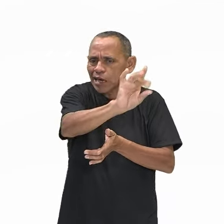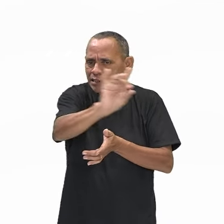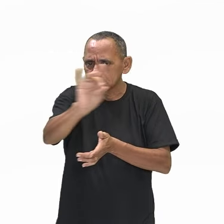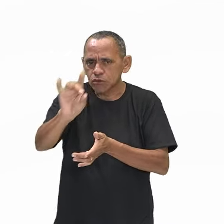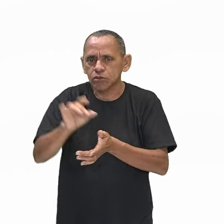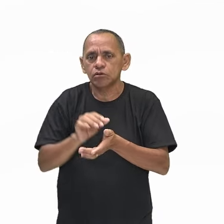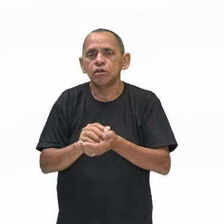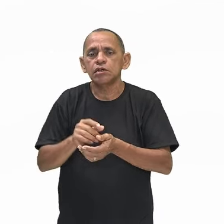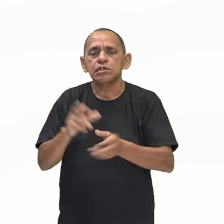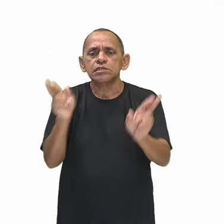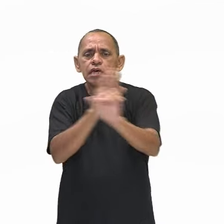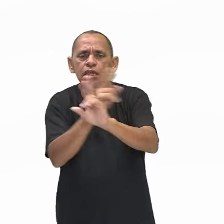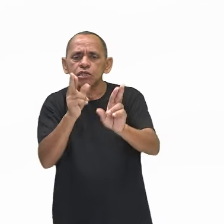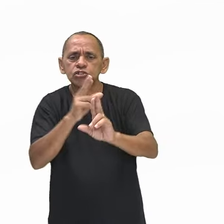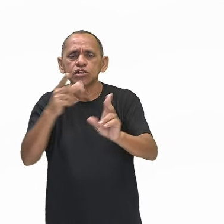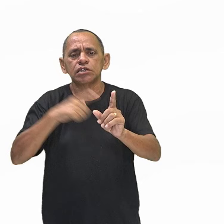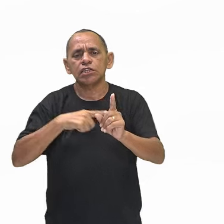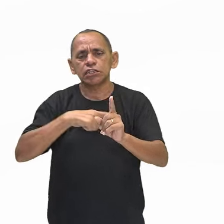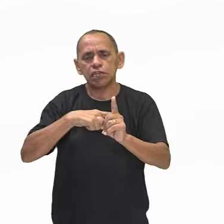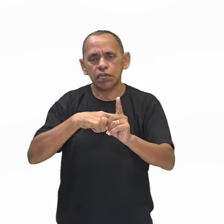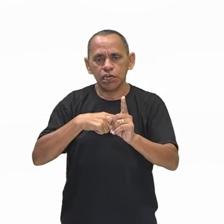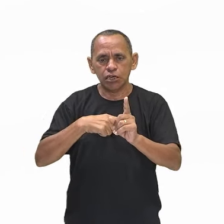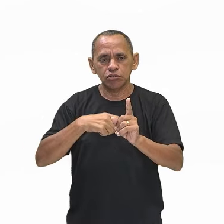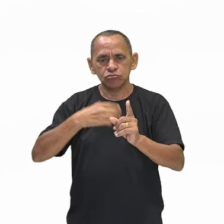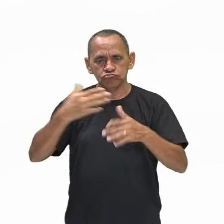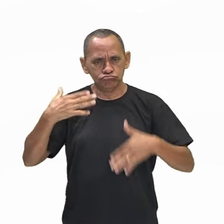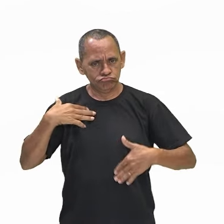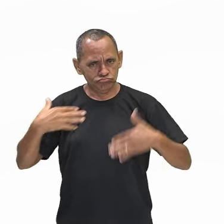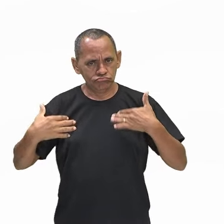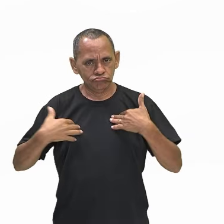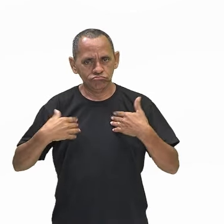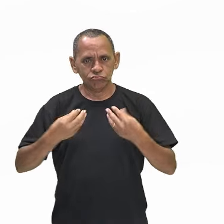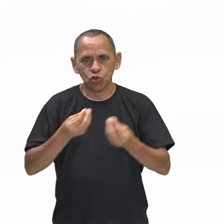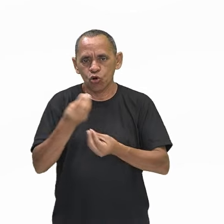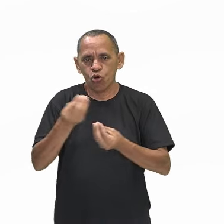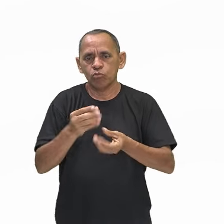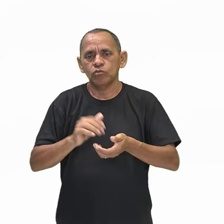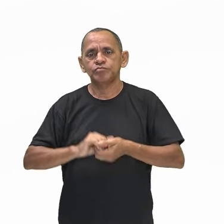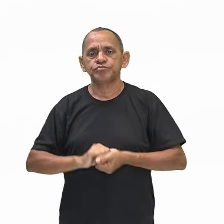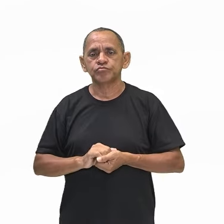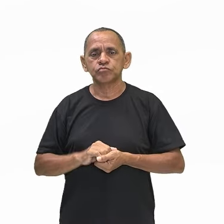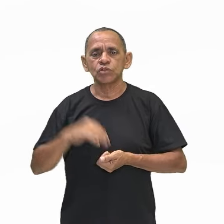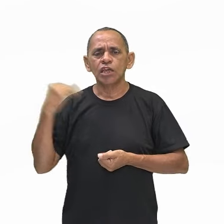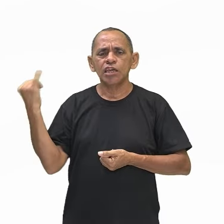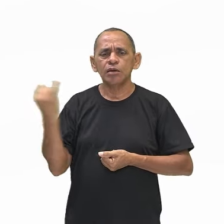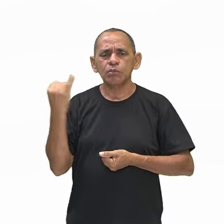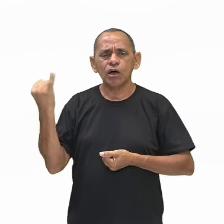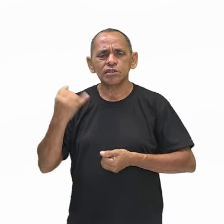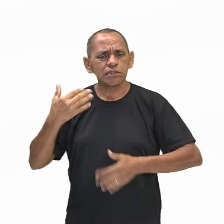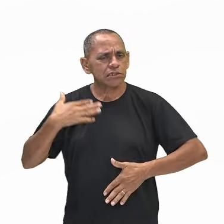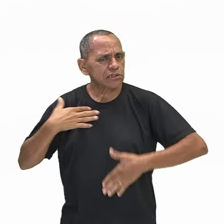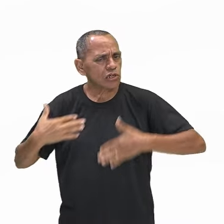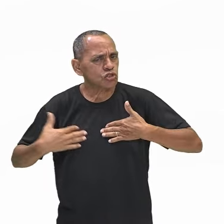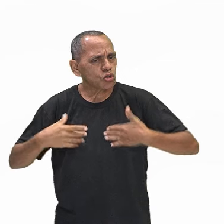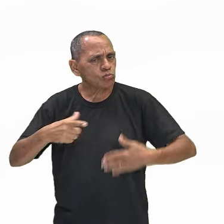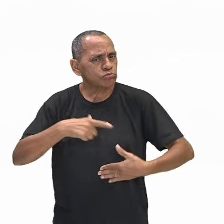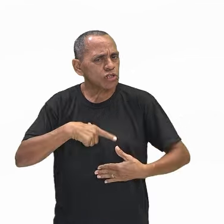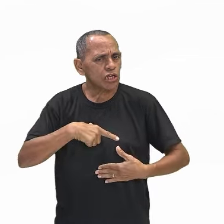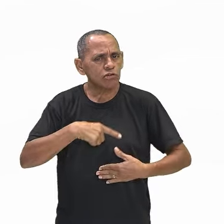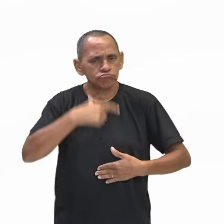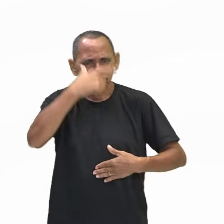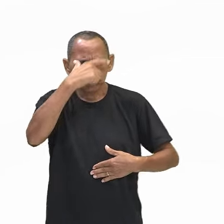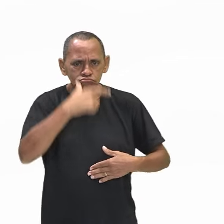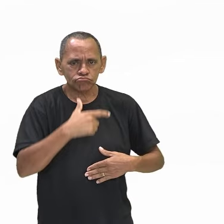vocês mesmos. Como você se relaciona com o seu corpo? Qual a importância que seu corpo tem para você